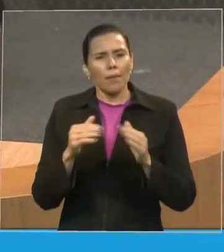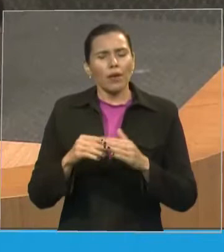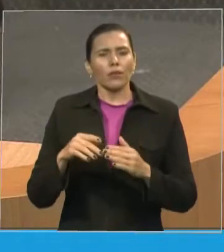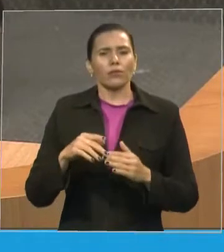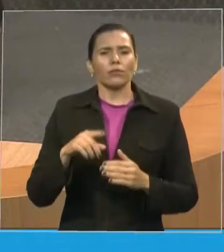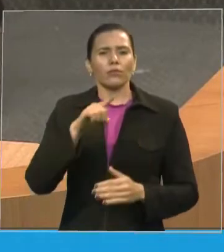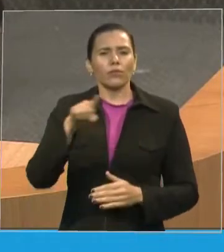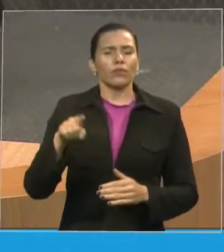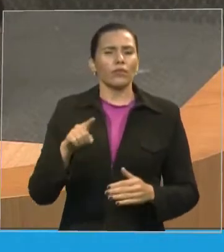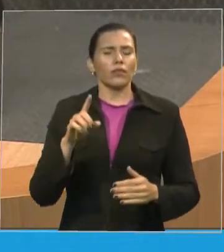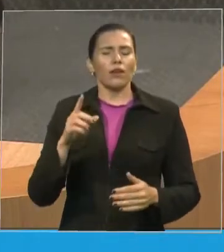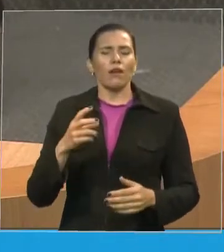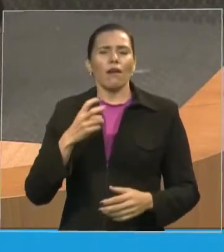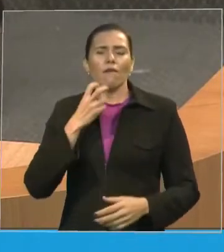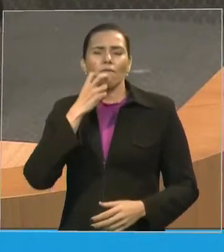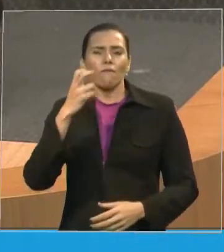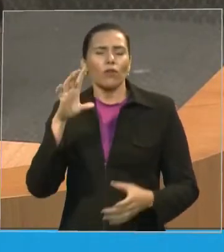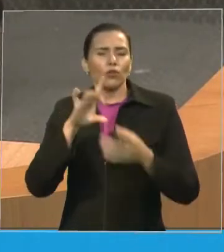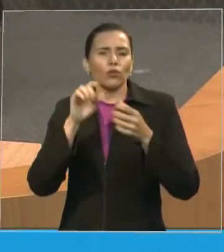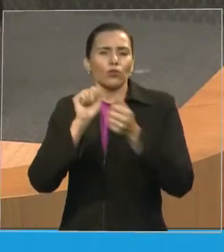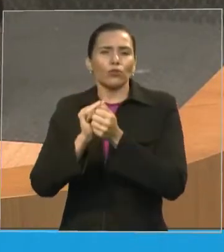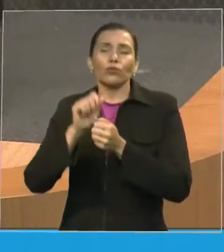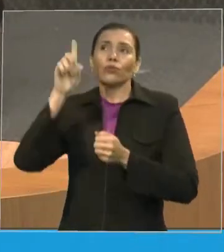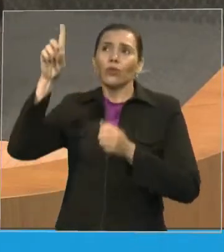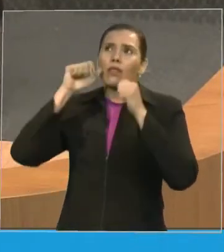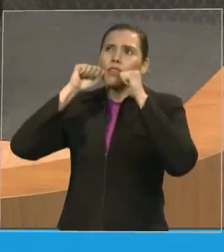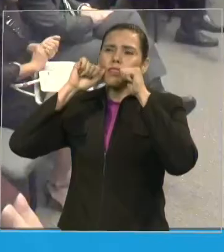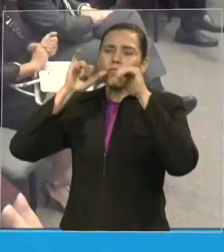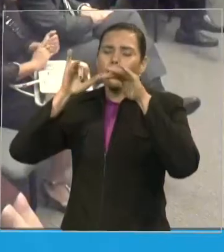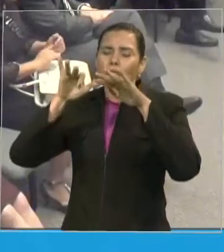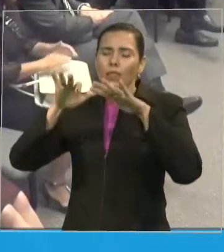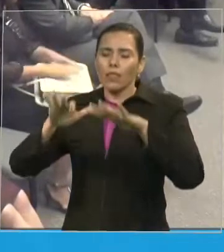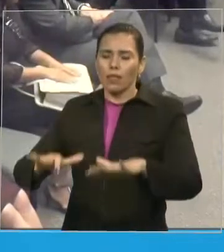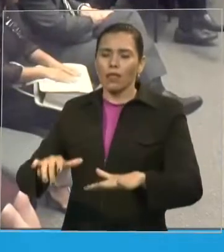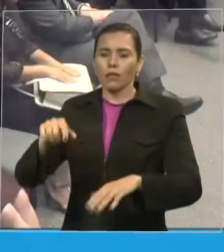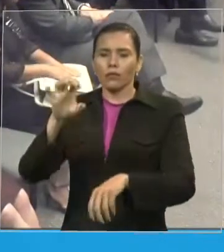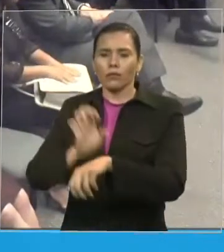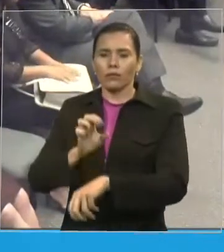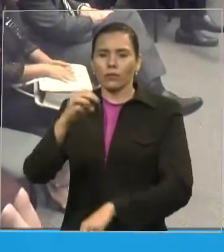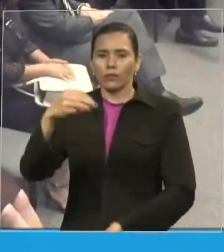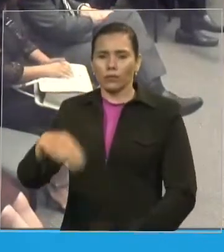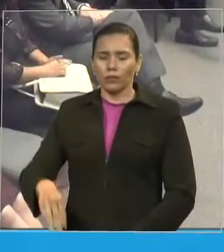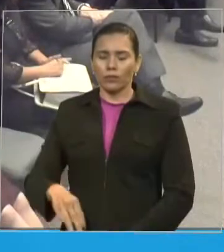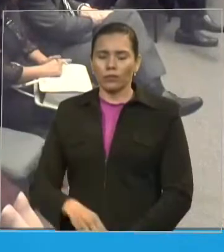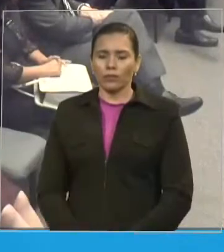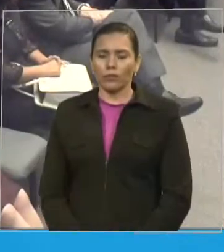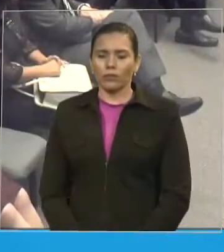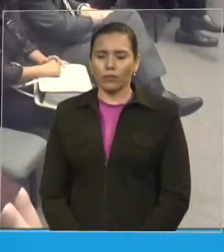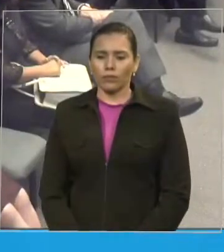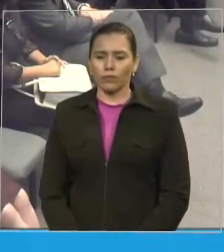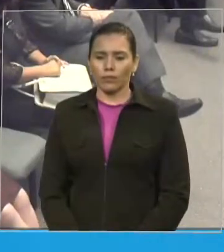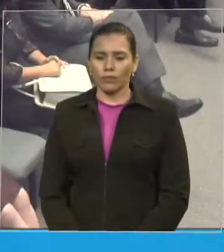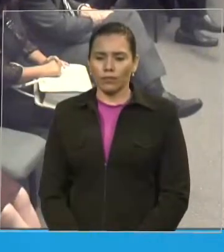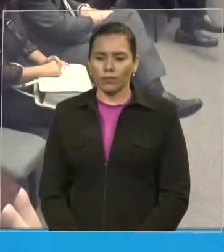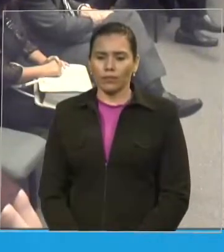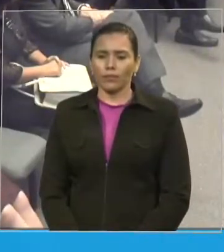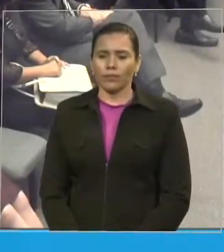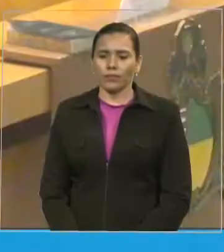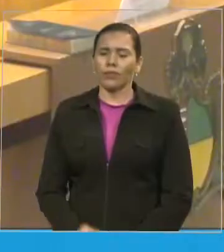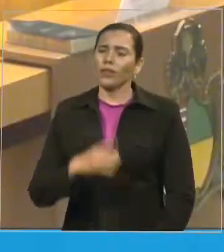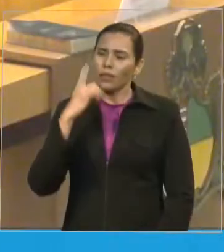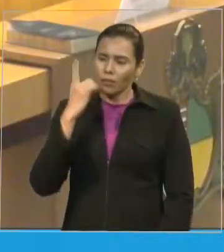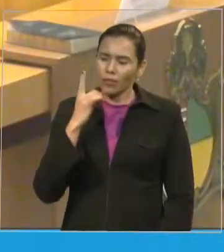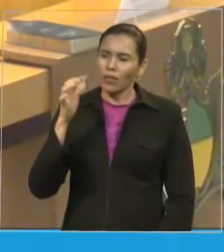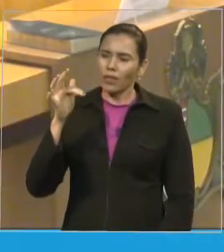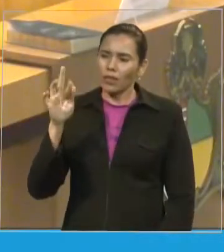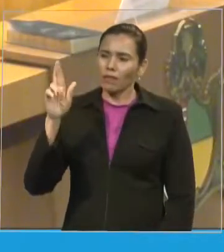abençoe o Maranhão Deus abençoe o Maranhão senhora deputada excelência posso fazer uma pequena